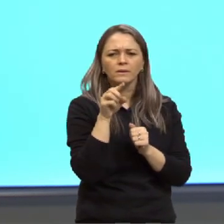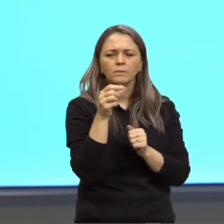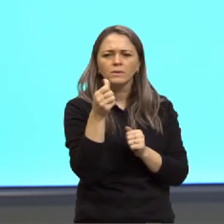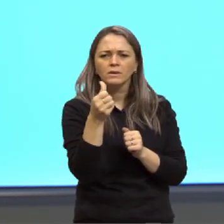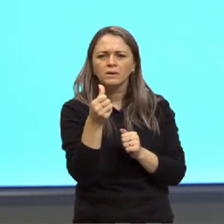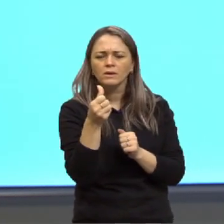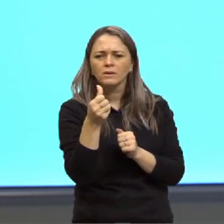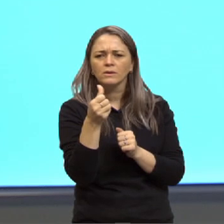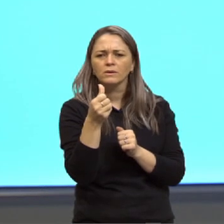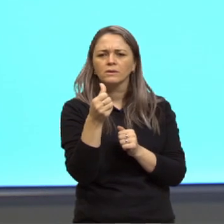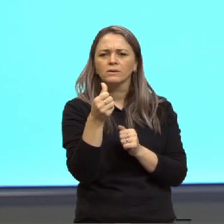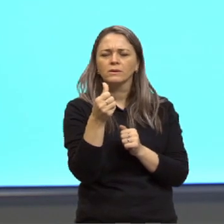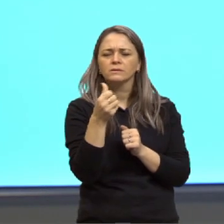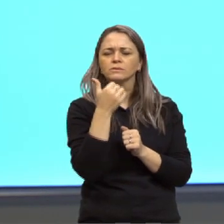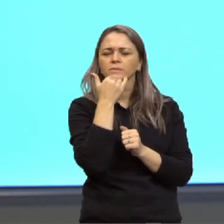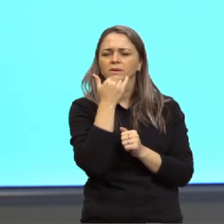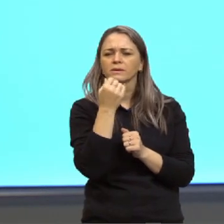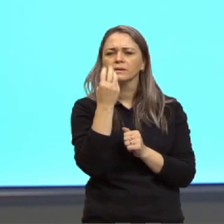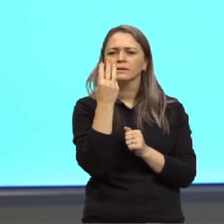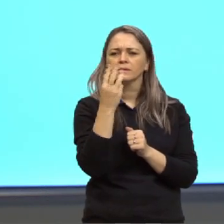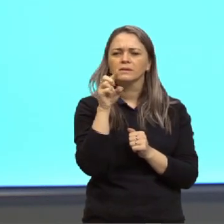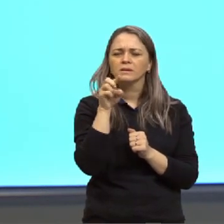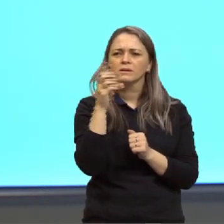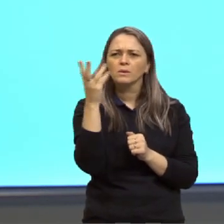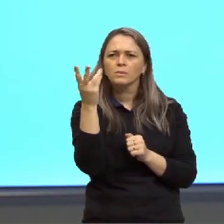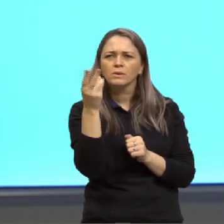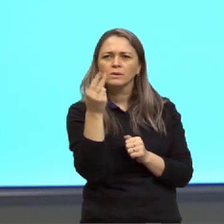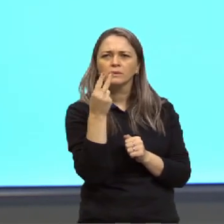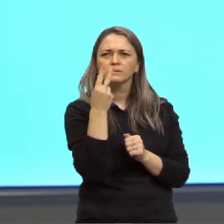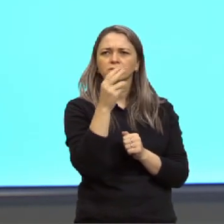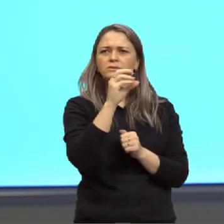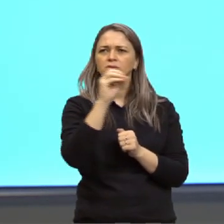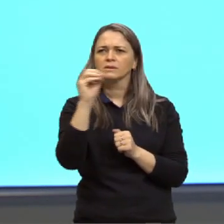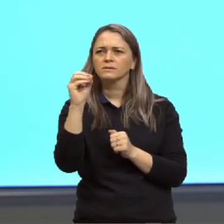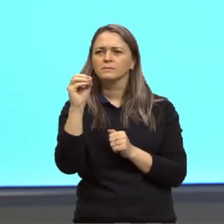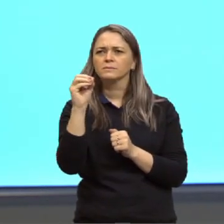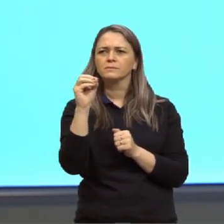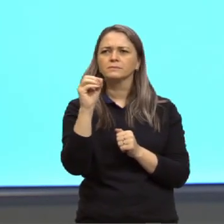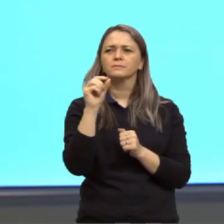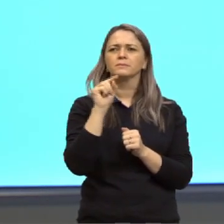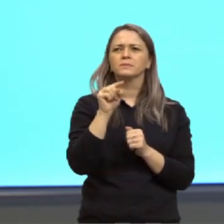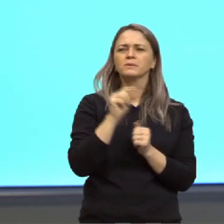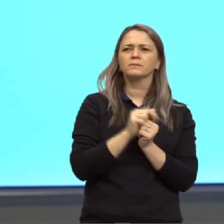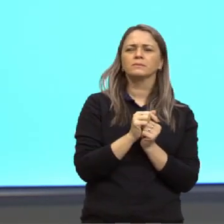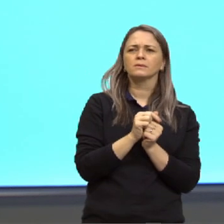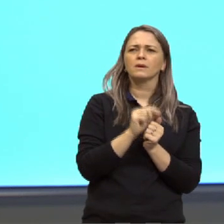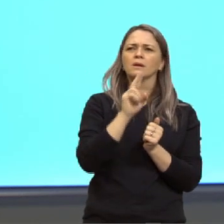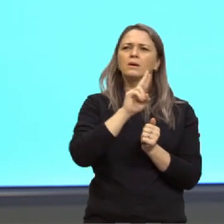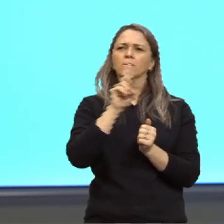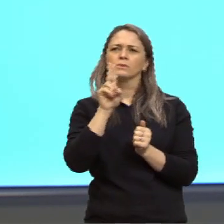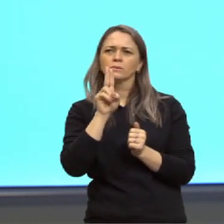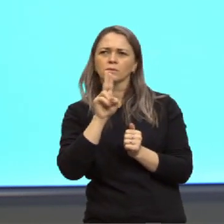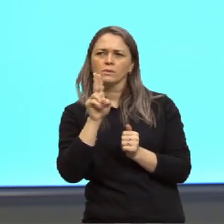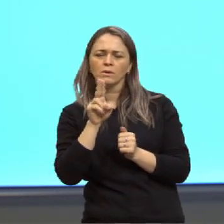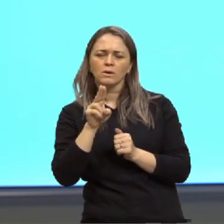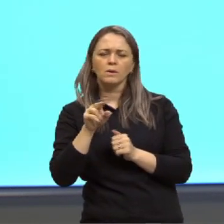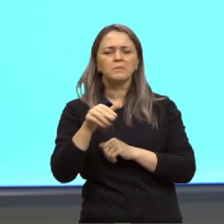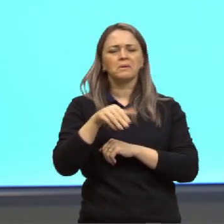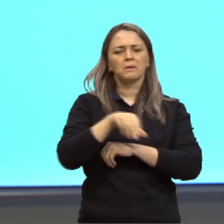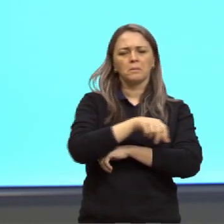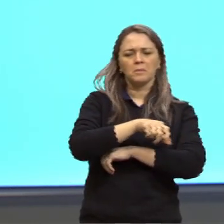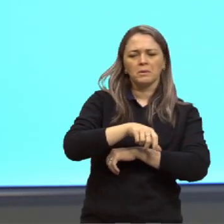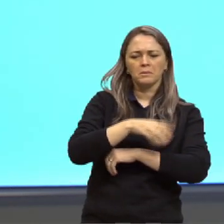Rua tranquila. David Pimentel, ou Davi Pimentel, não sei a pronúncia. Daí tem um código, né, para procurar